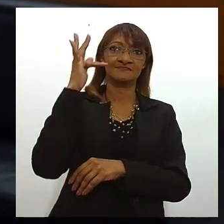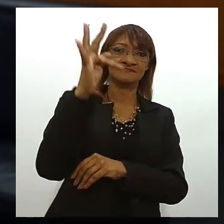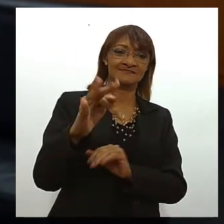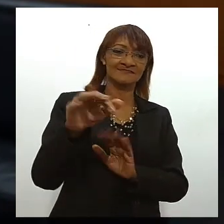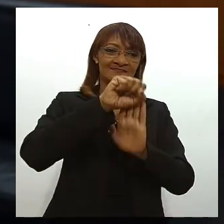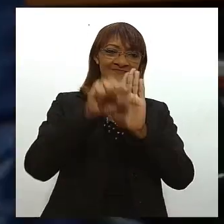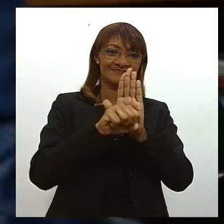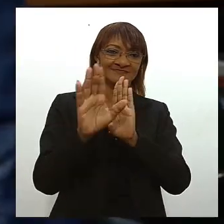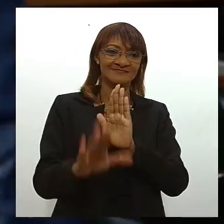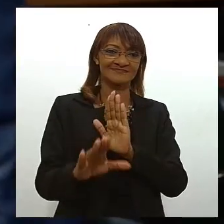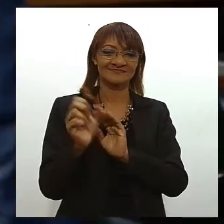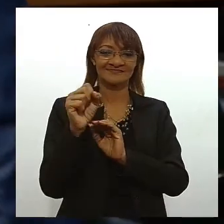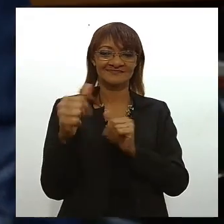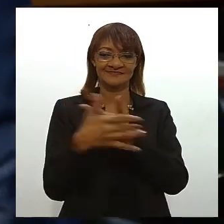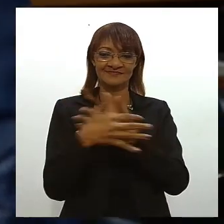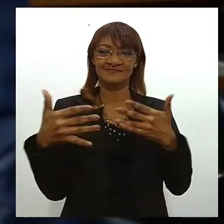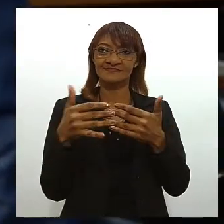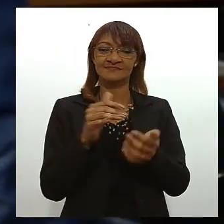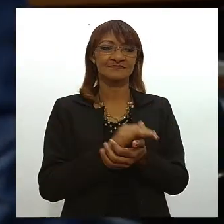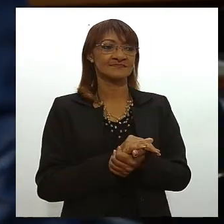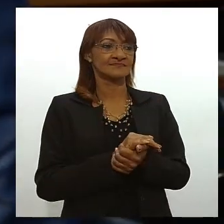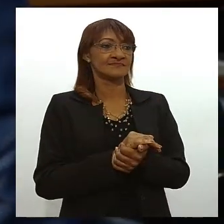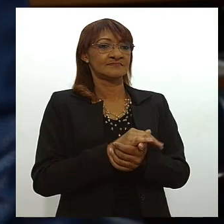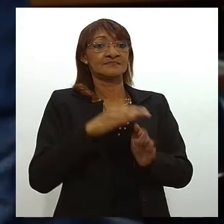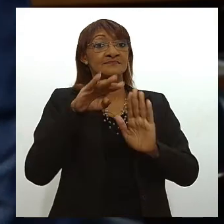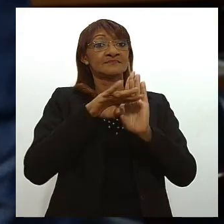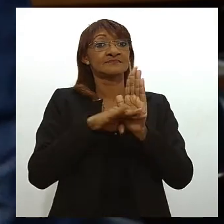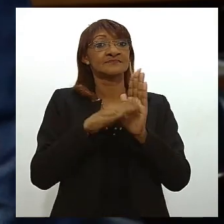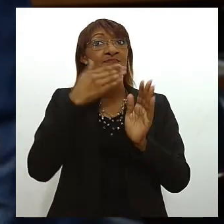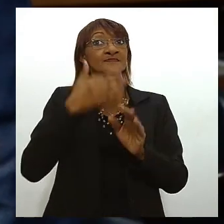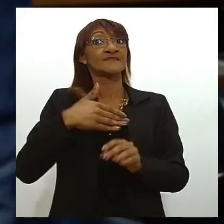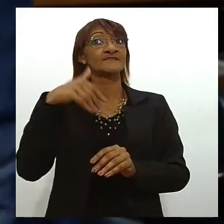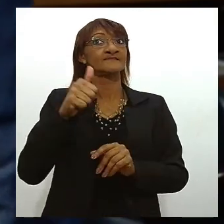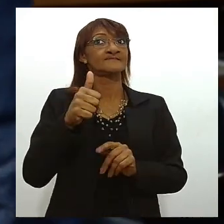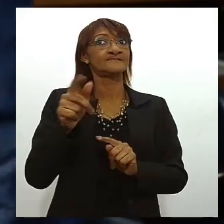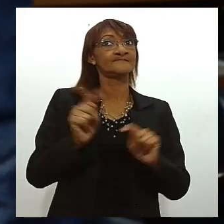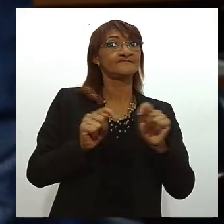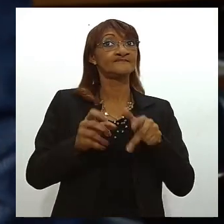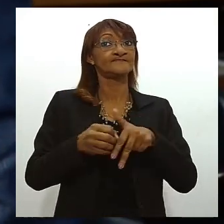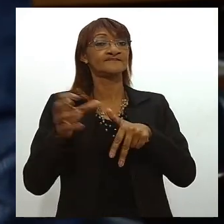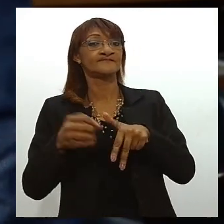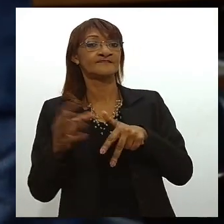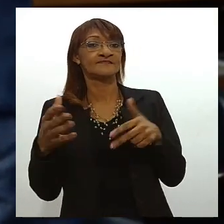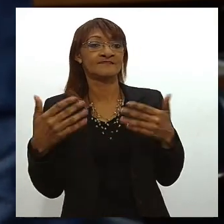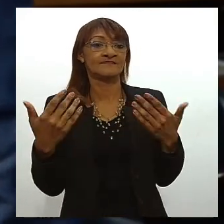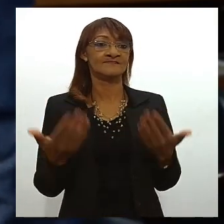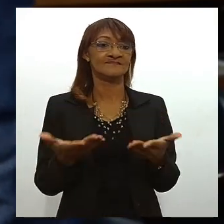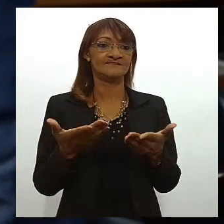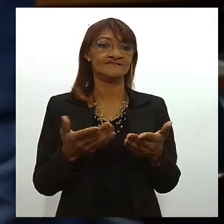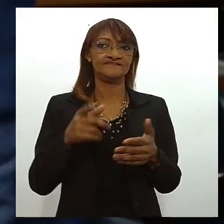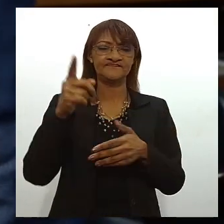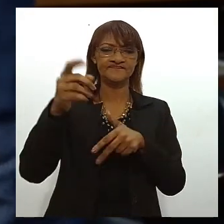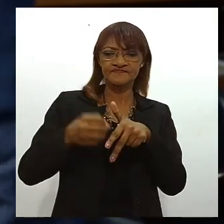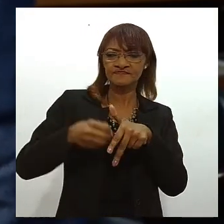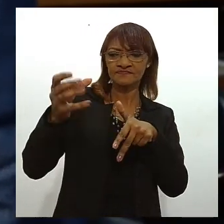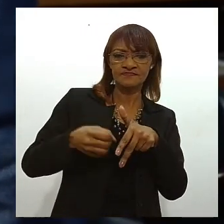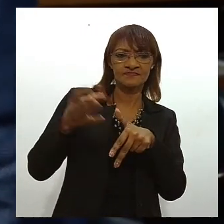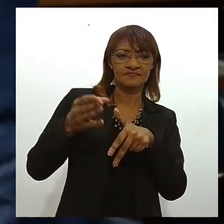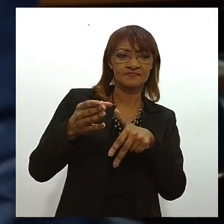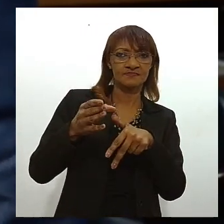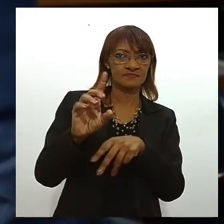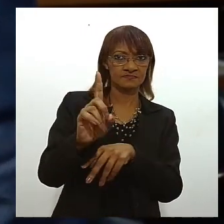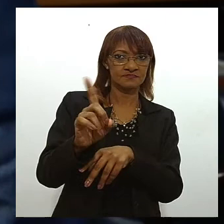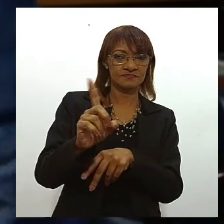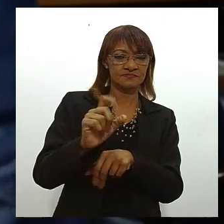querido Sergipe planejar é melhorar o gasto parte sempre de uma premissa de que você gasta mais com serviço melhor não é